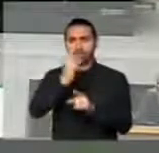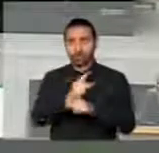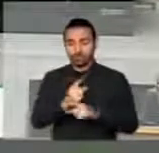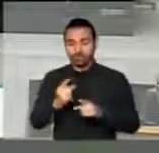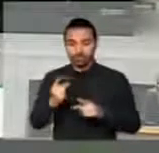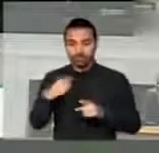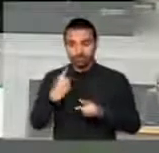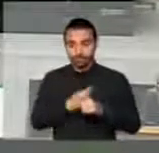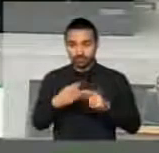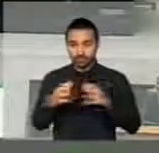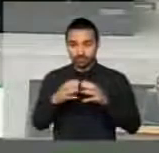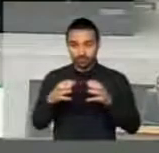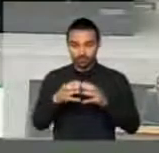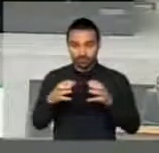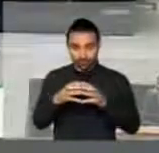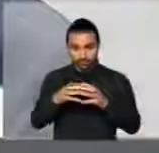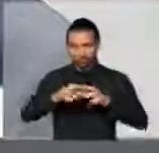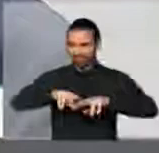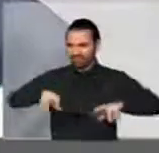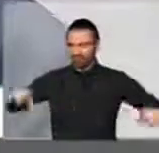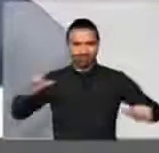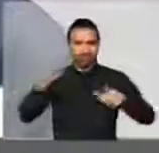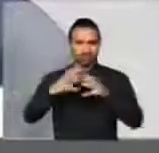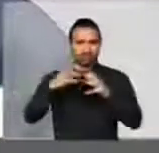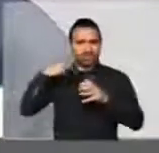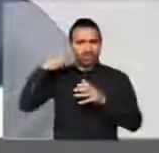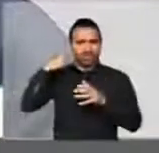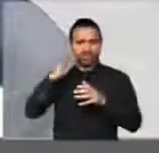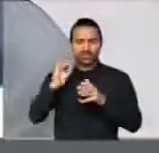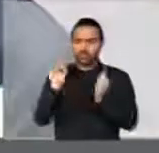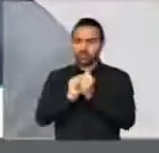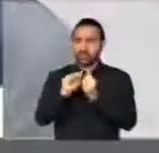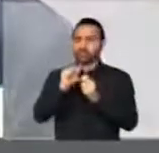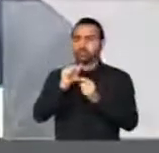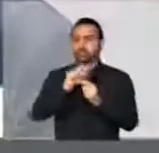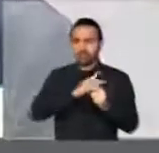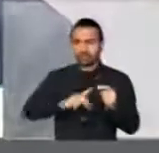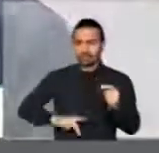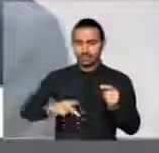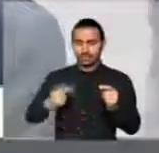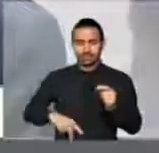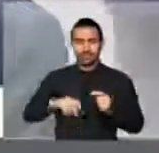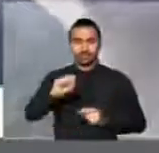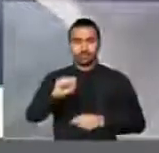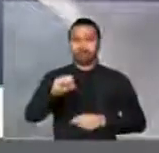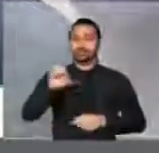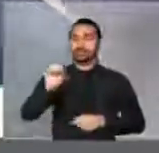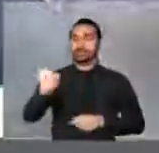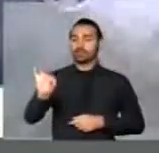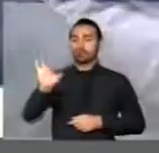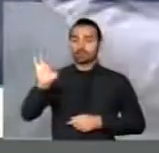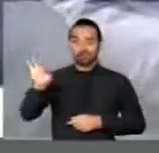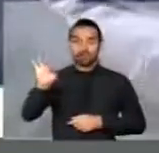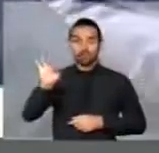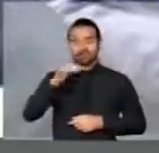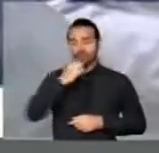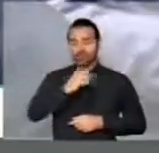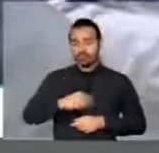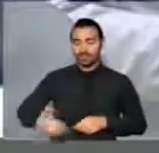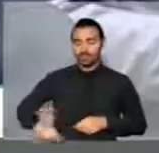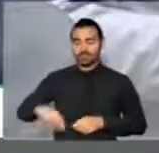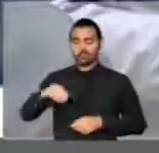nosso de um grupo suprapartidário de parlamentares com o digno presidente do Supremo Tribunal Federal, ministro Ricardo Lewandowski,